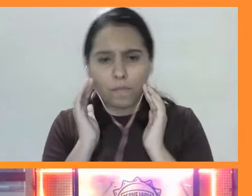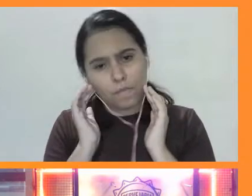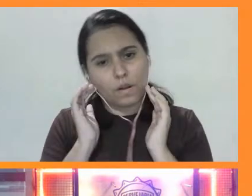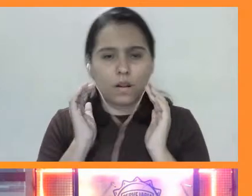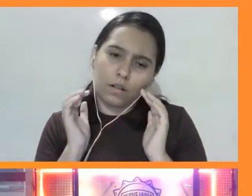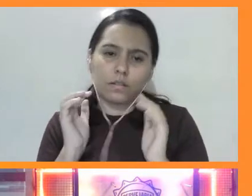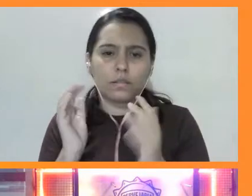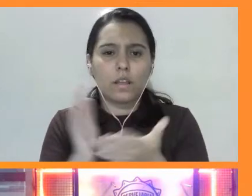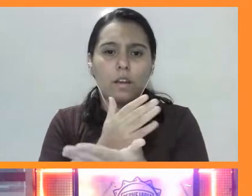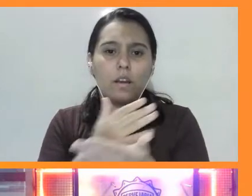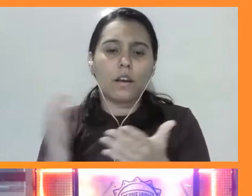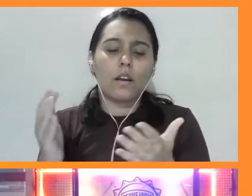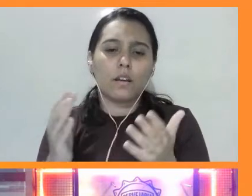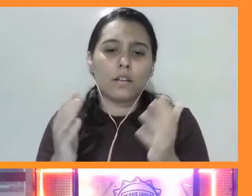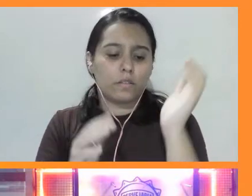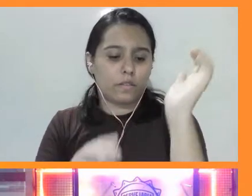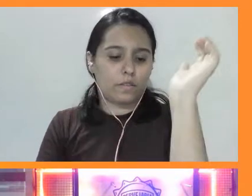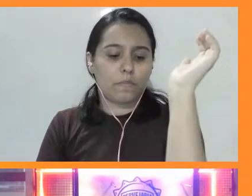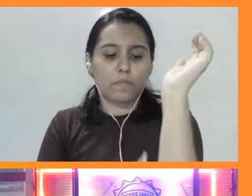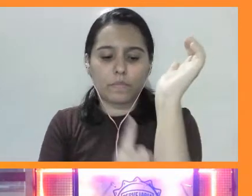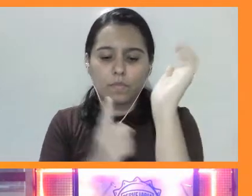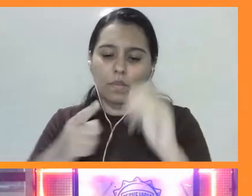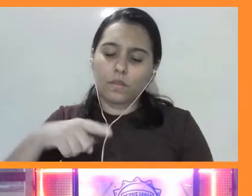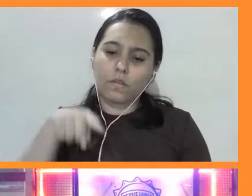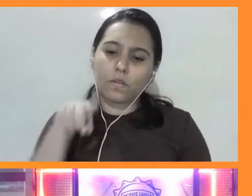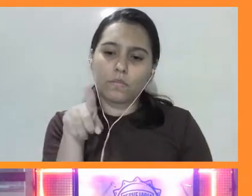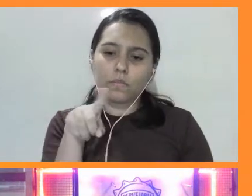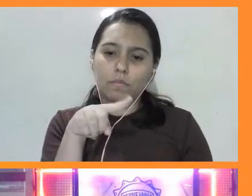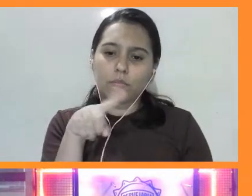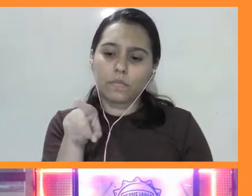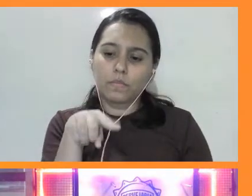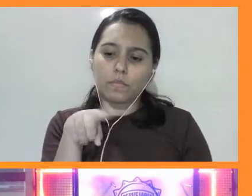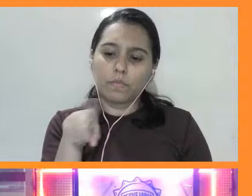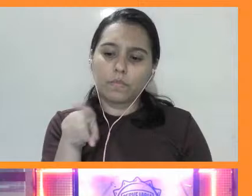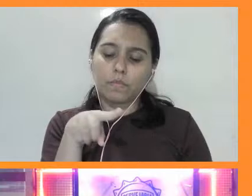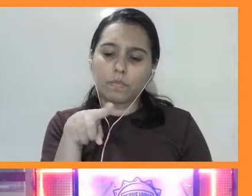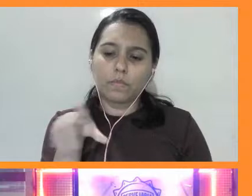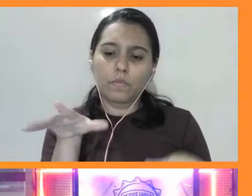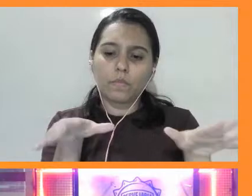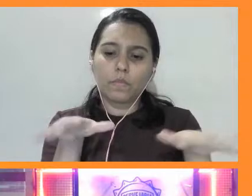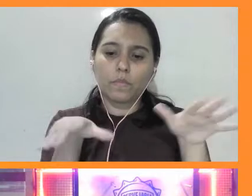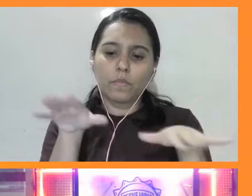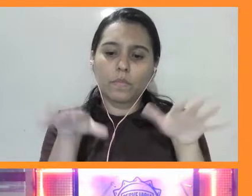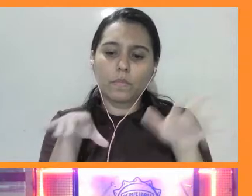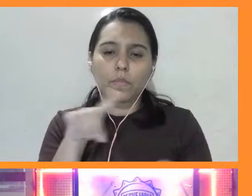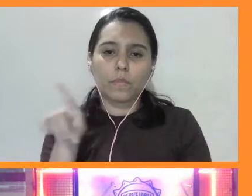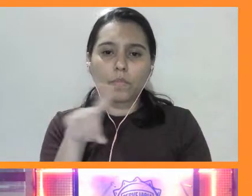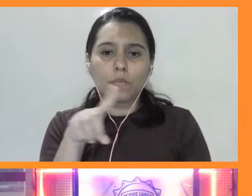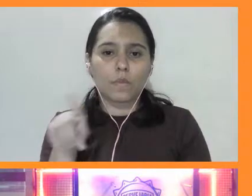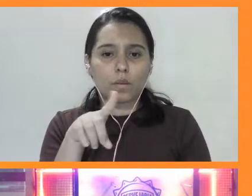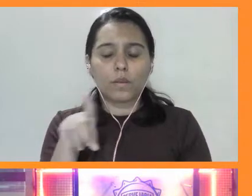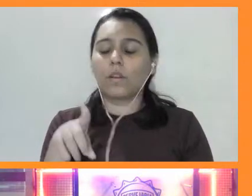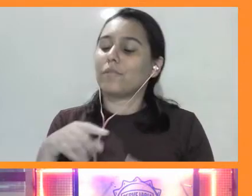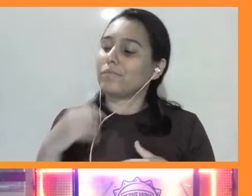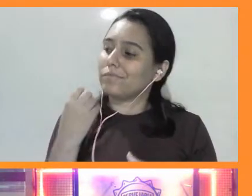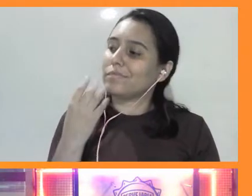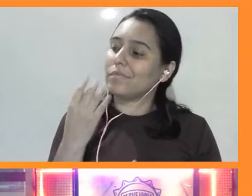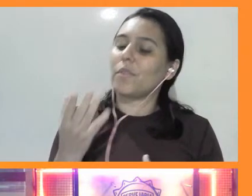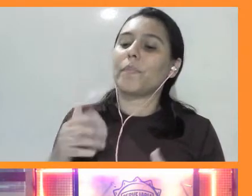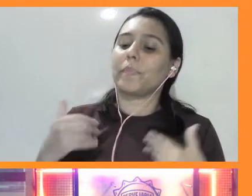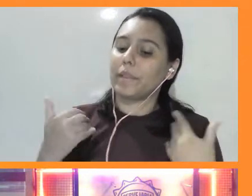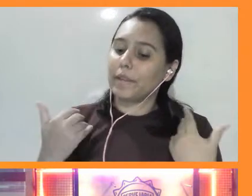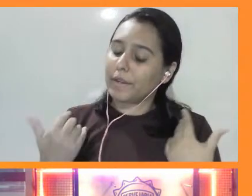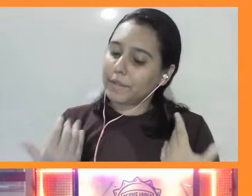Duos? Legal demais, Luiz. Que bom que tu tá aí vendo. Então, da mesma forma